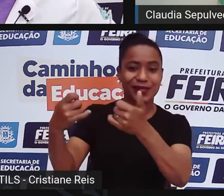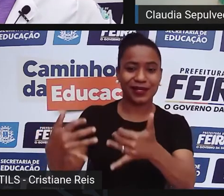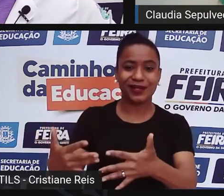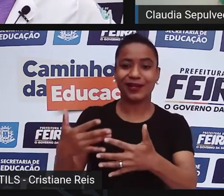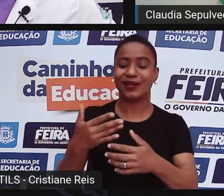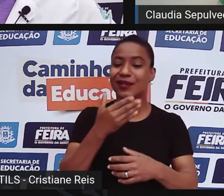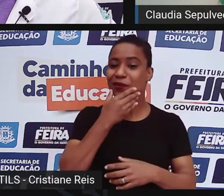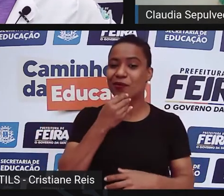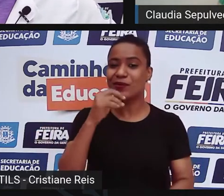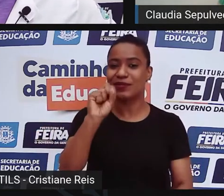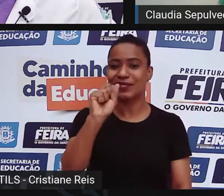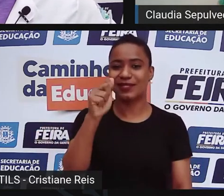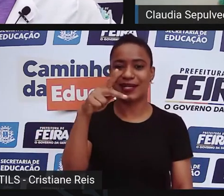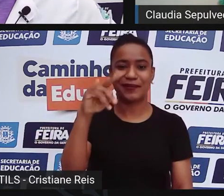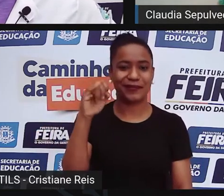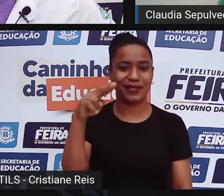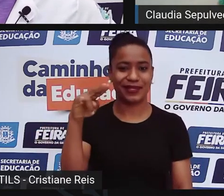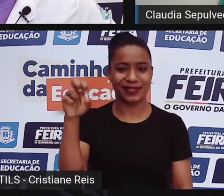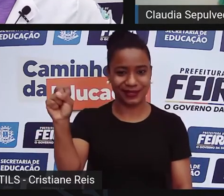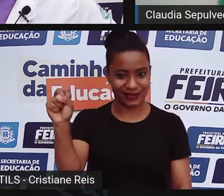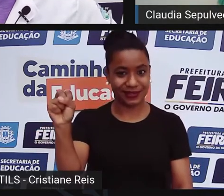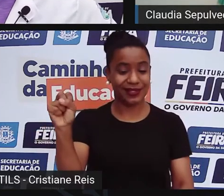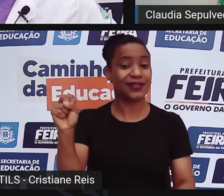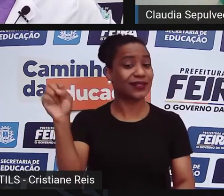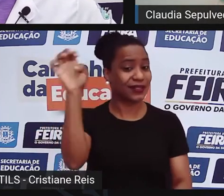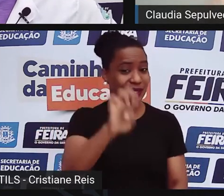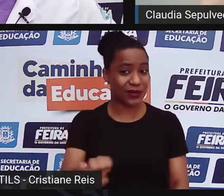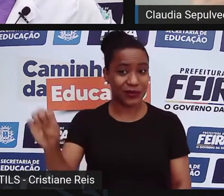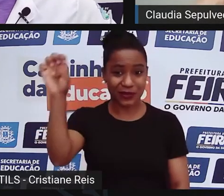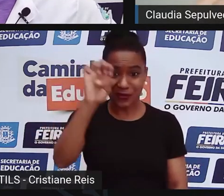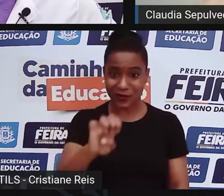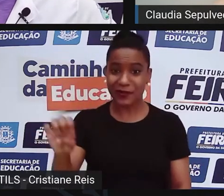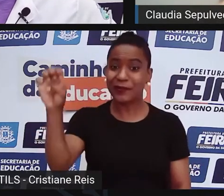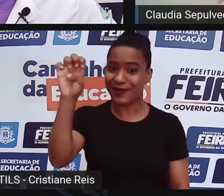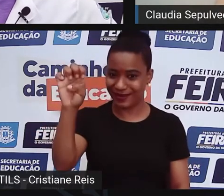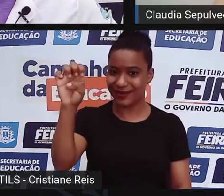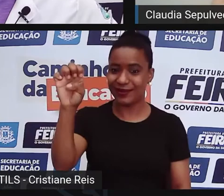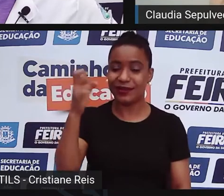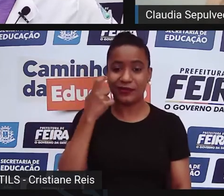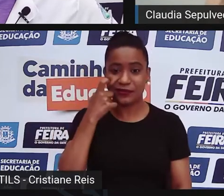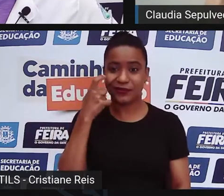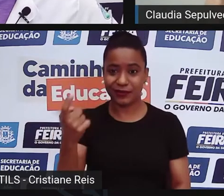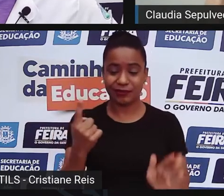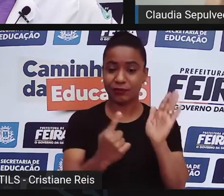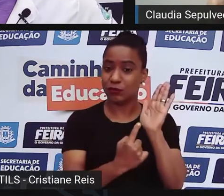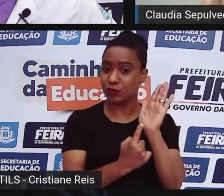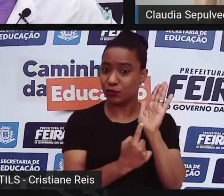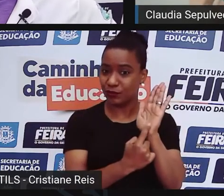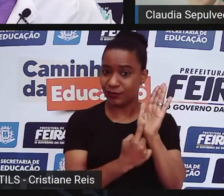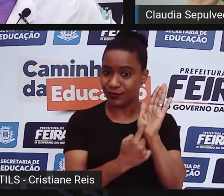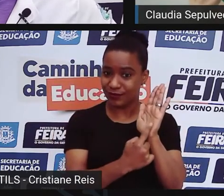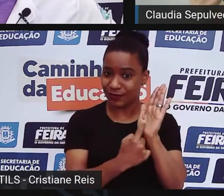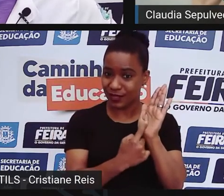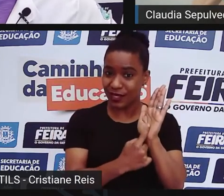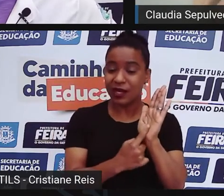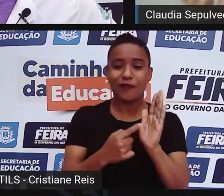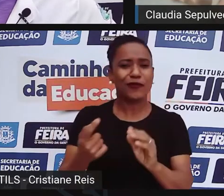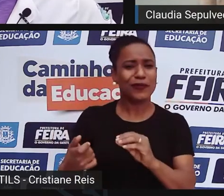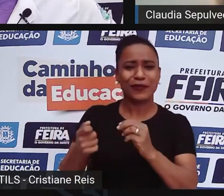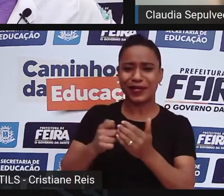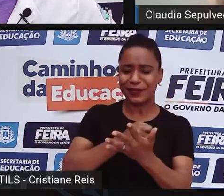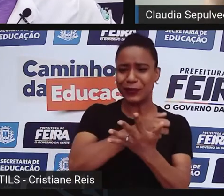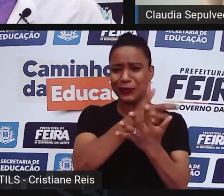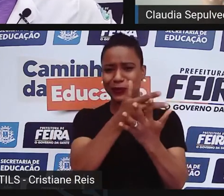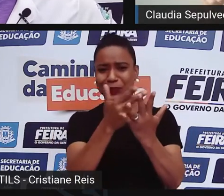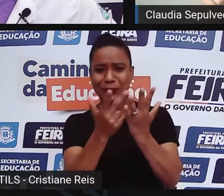é sanguíneo, ardente e engenhoso. Então, veja que além do branco, você tem esses comportamentos aí, como caracterização desse grupo.